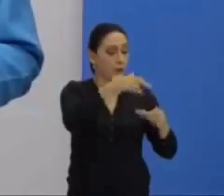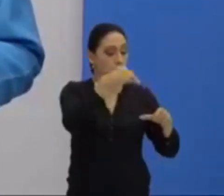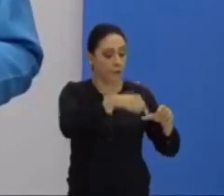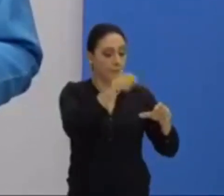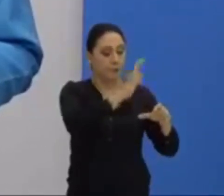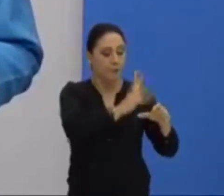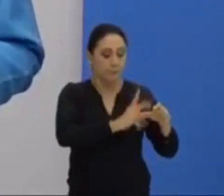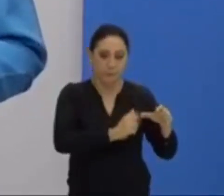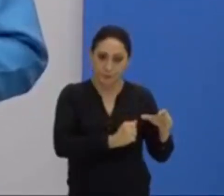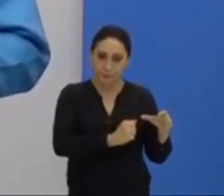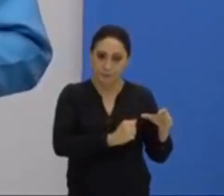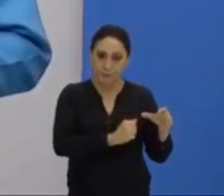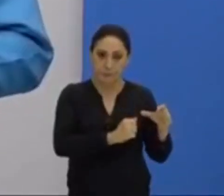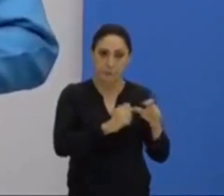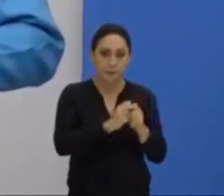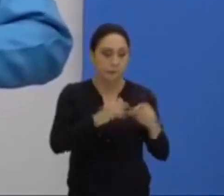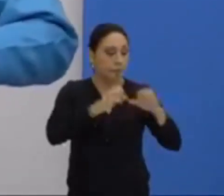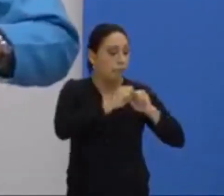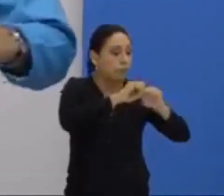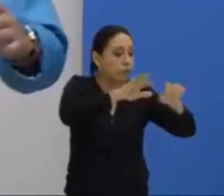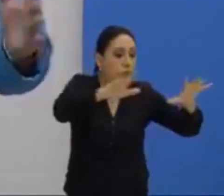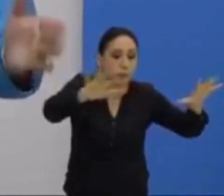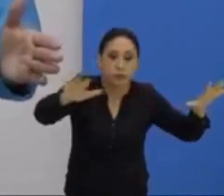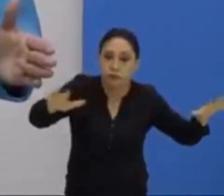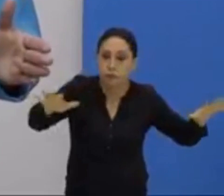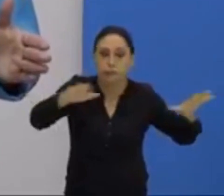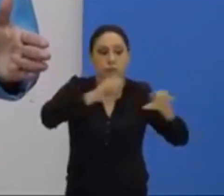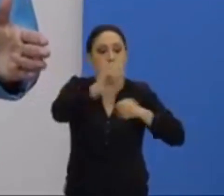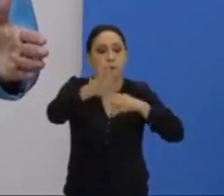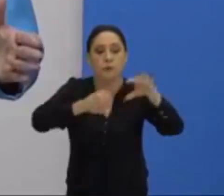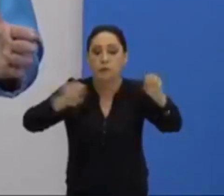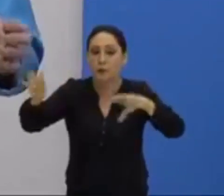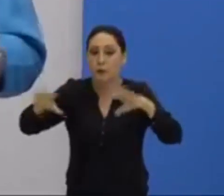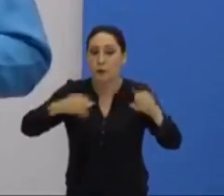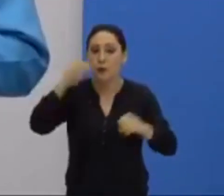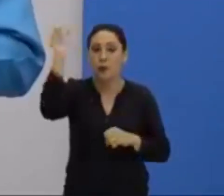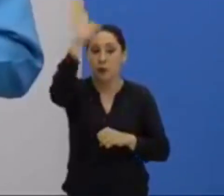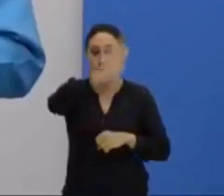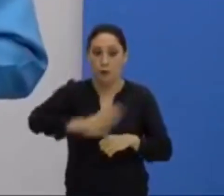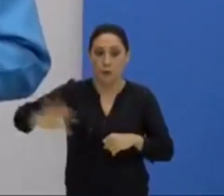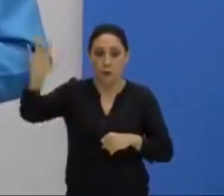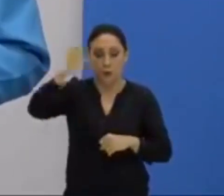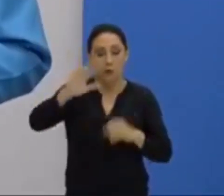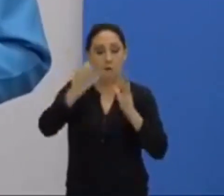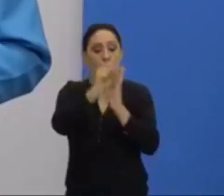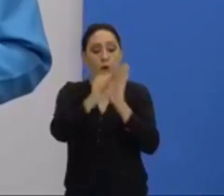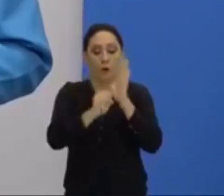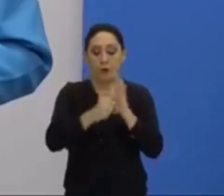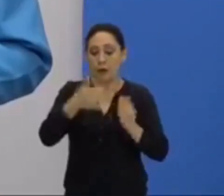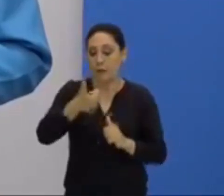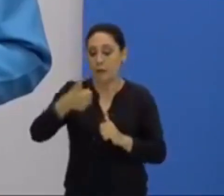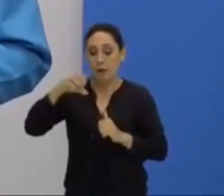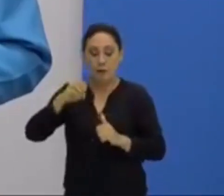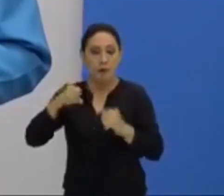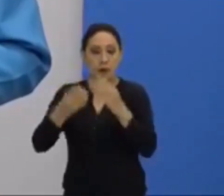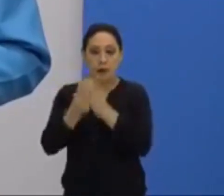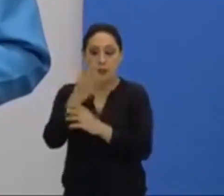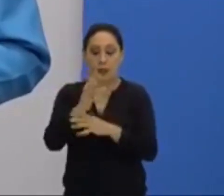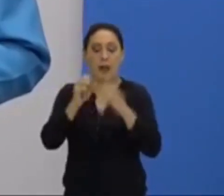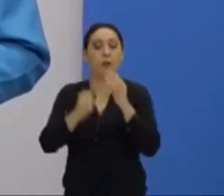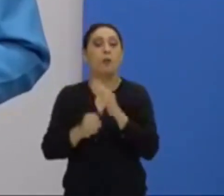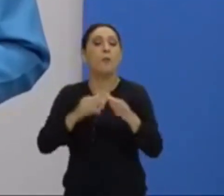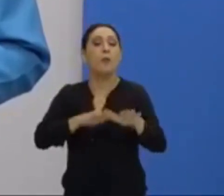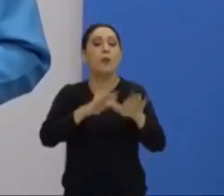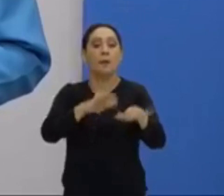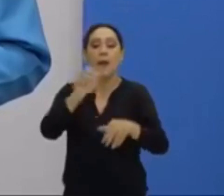da Palestina, se espalharam por diferentes áreas do cenário mundial. Lá no século XIX eles criaram o movimento sionista.